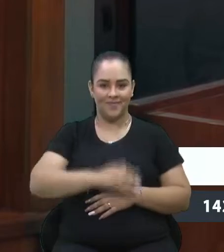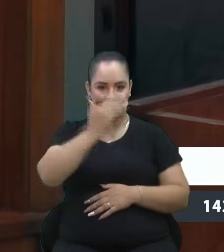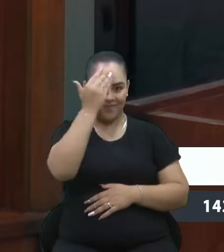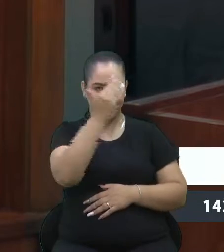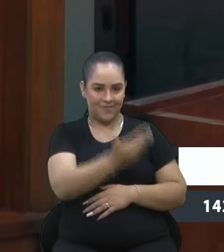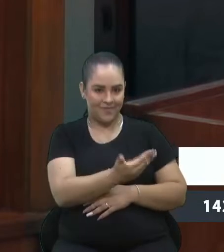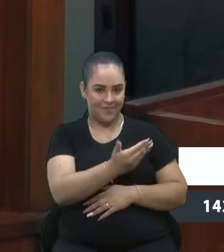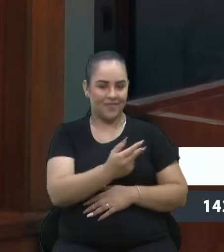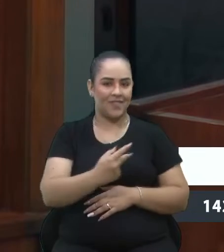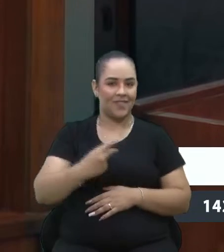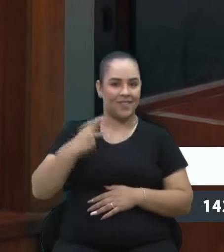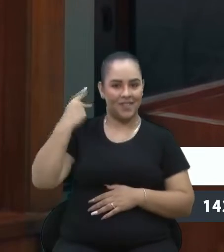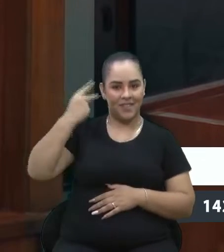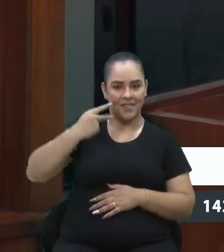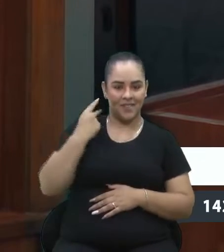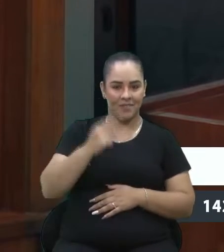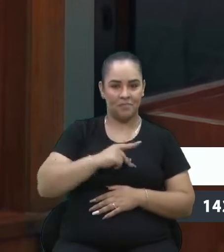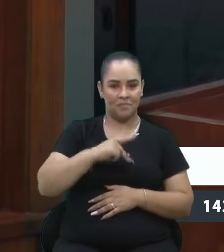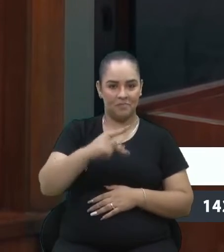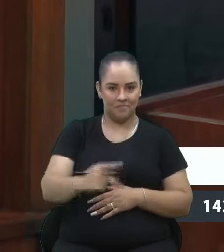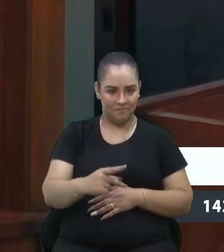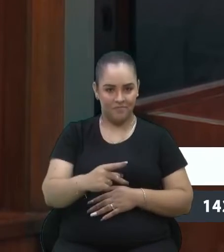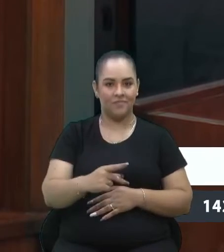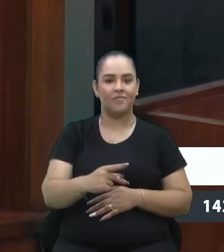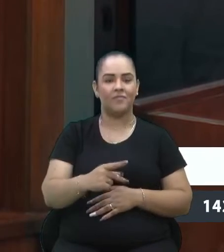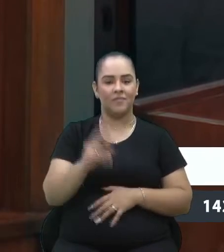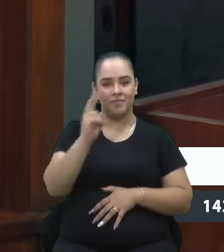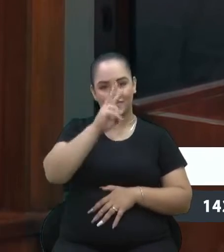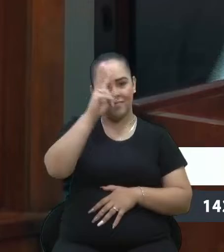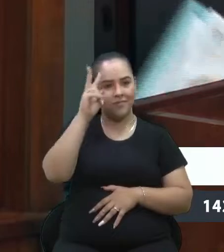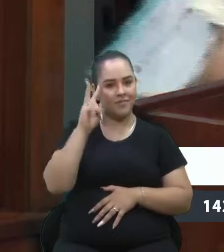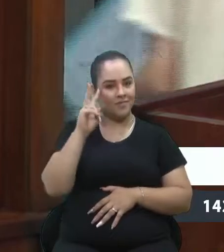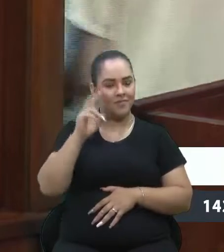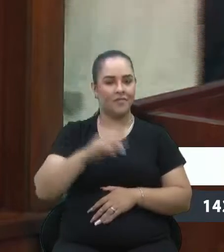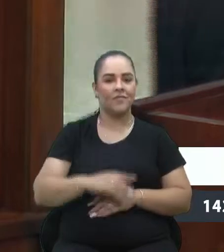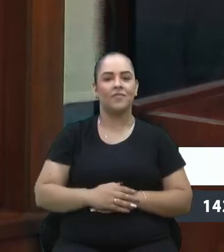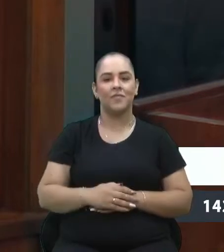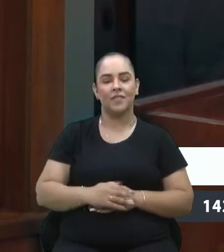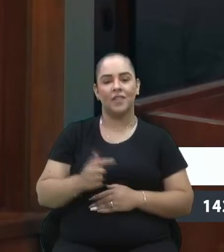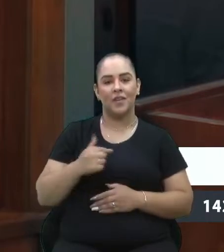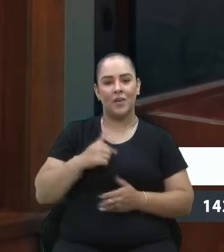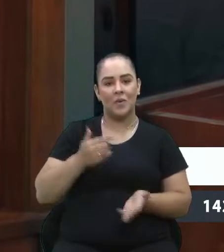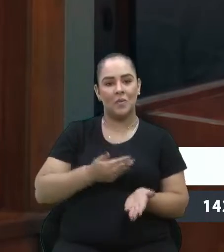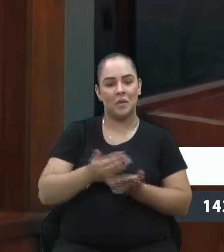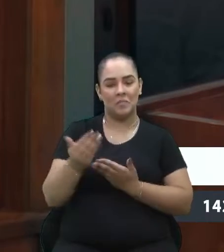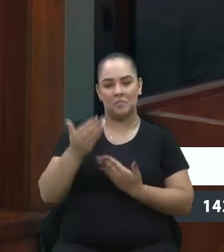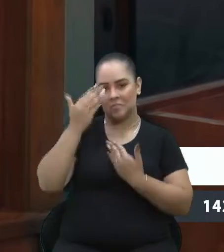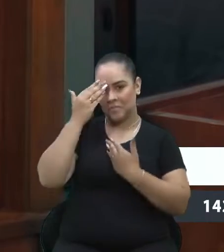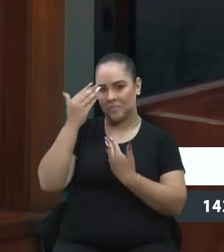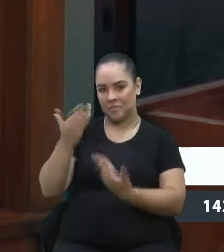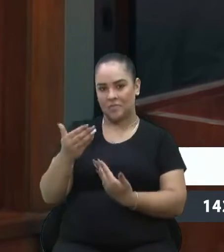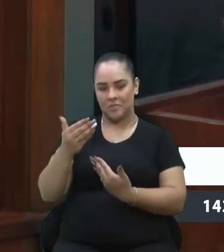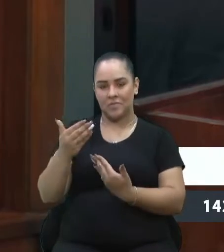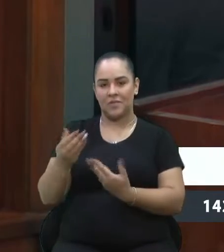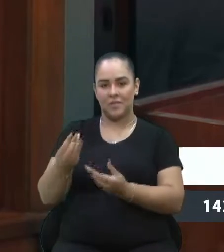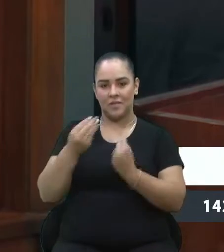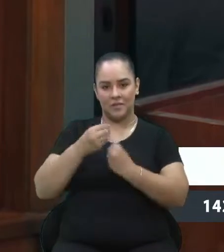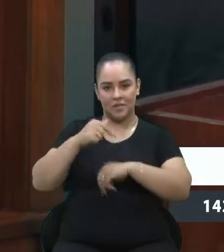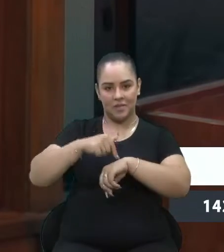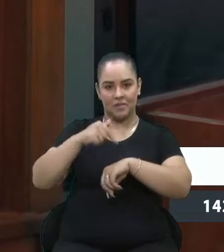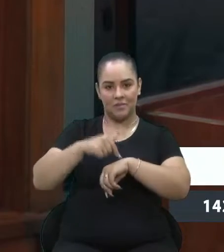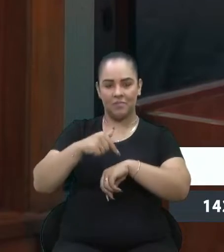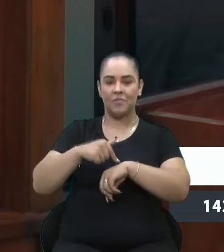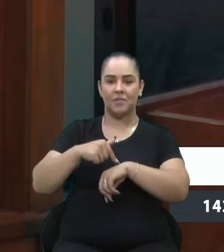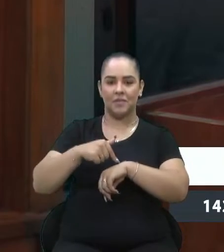vereador. Presidente em exercício, vereador Velocinoes. Começo, então, agradecendo a cedência do espaço ao meu colega